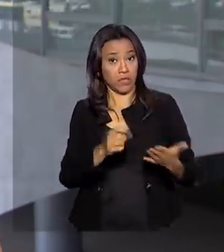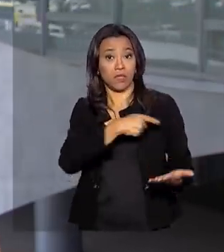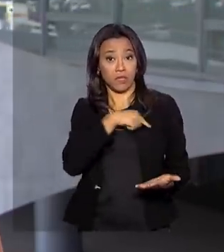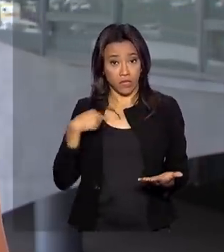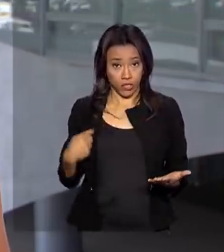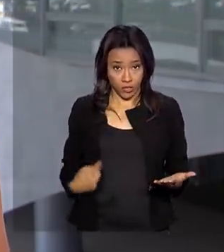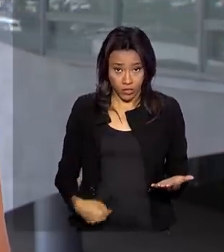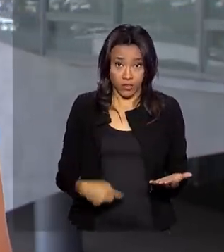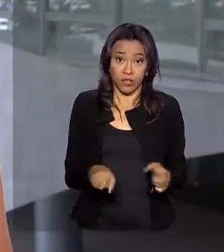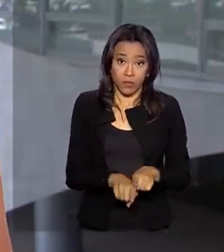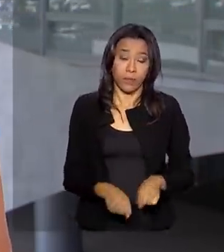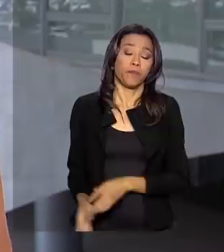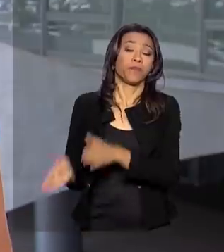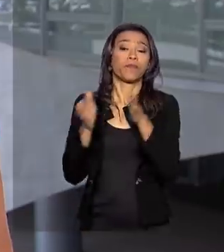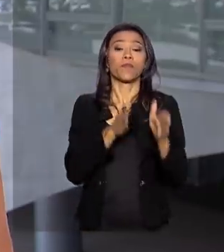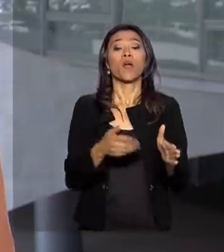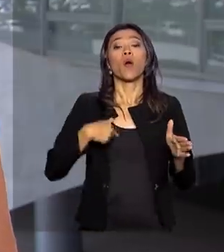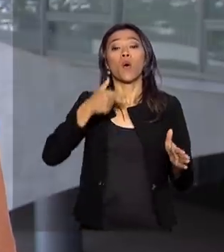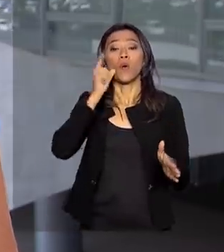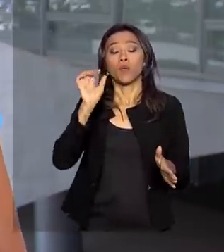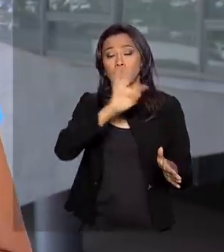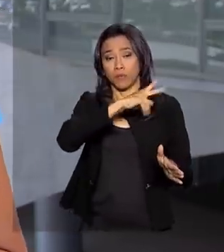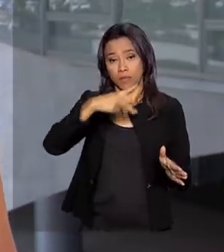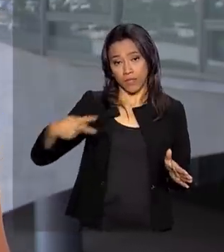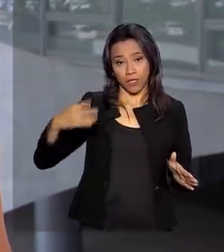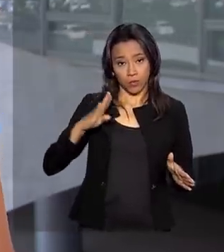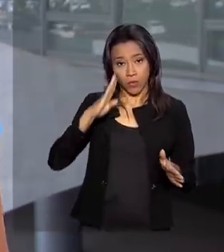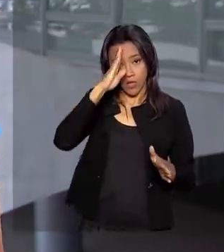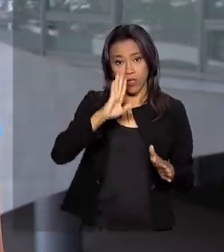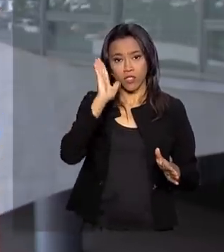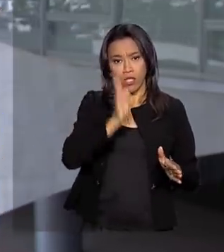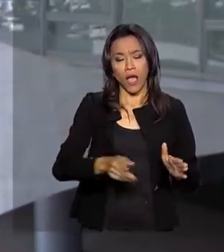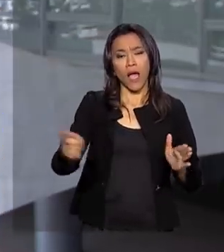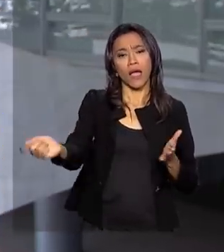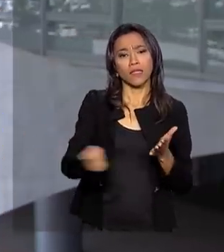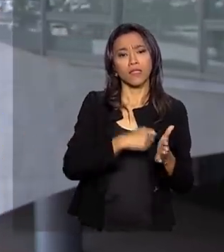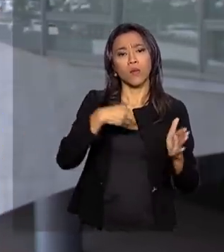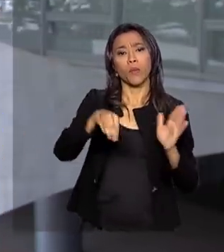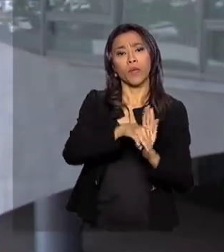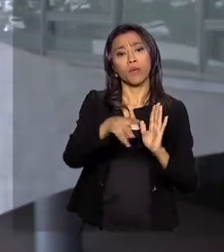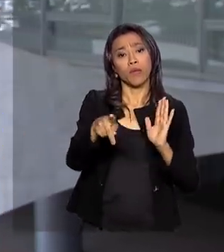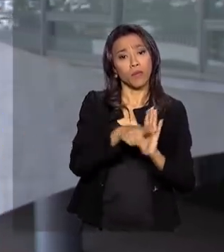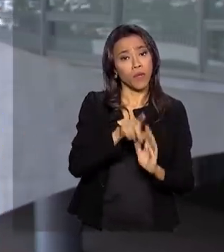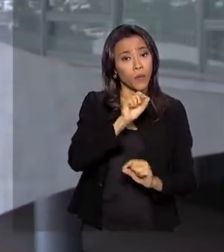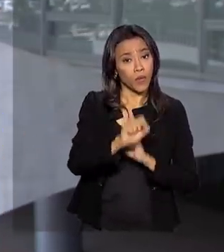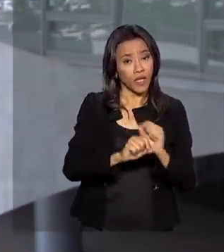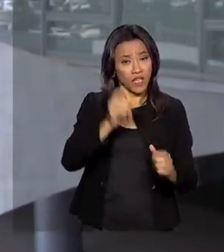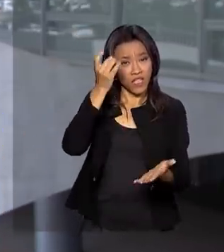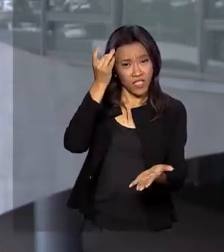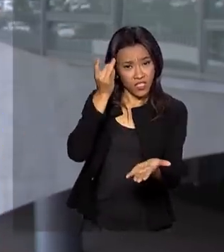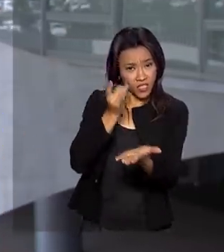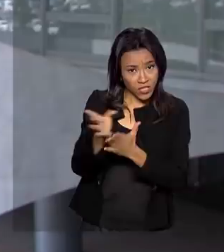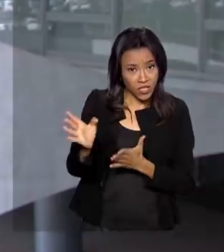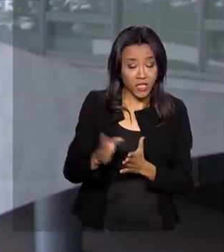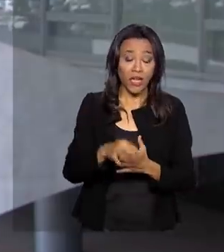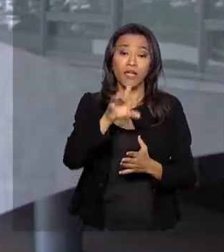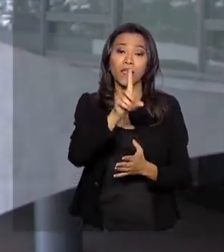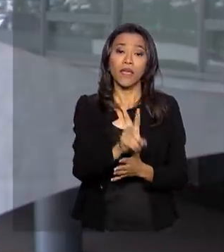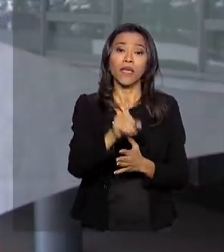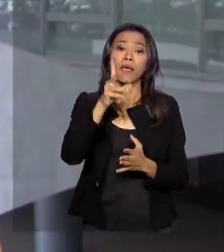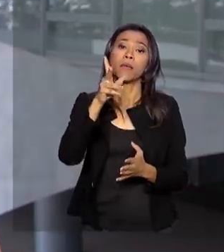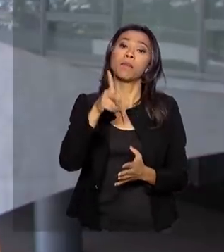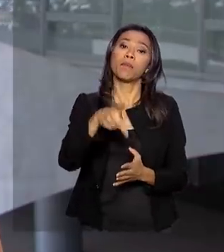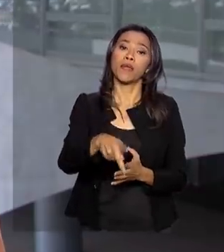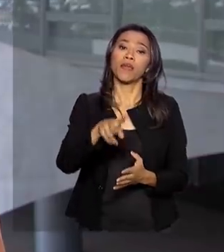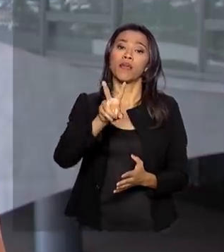presidente Jair Bolsonaro assinou a medida provisória que extingue o DPVAT, o seguro obrigatório de danos pessoais causado